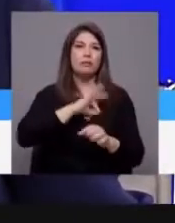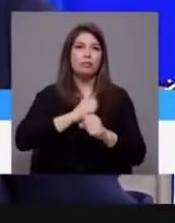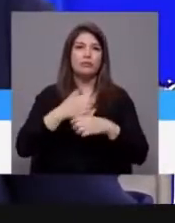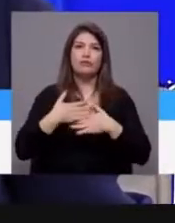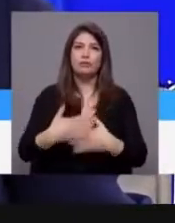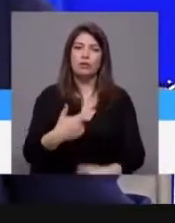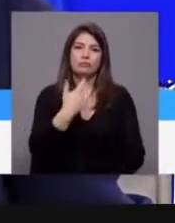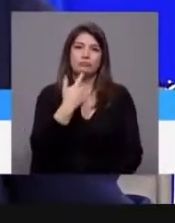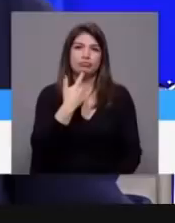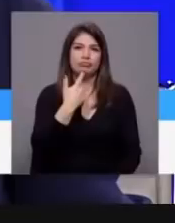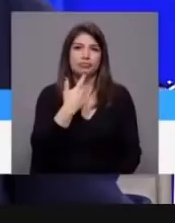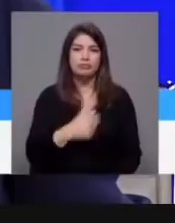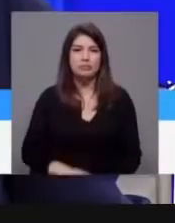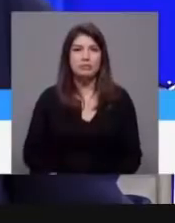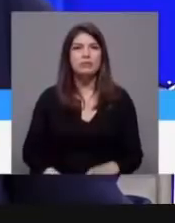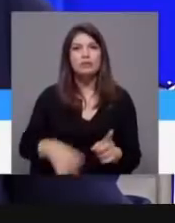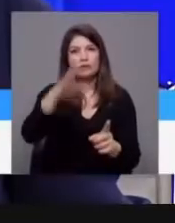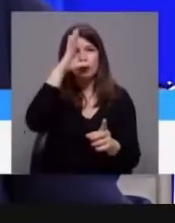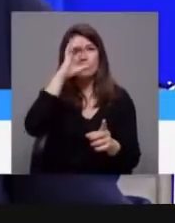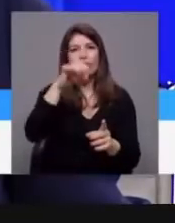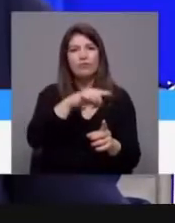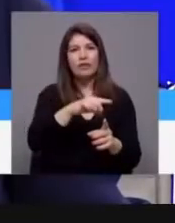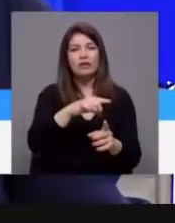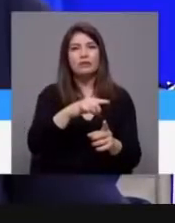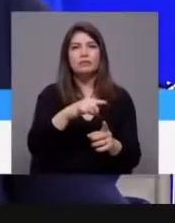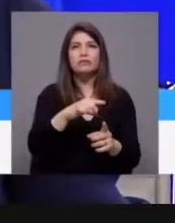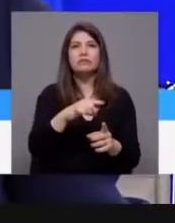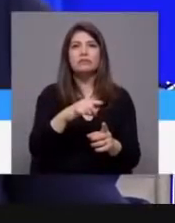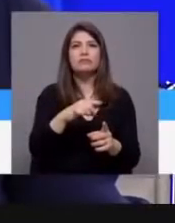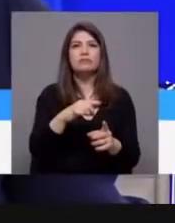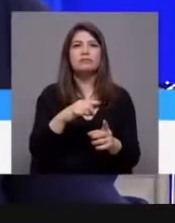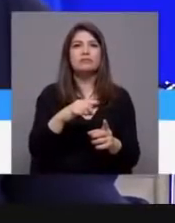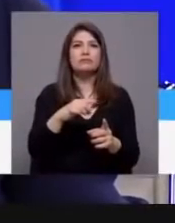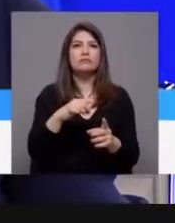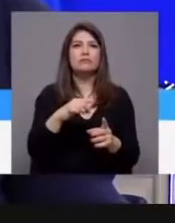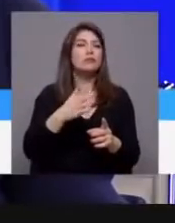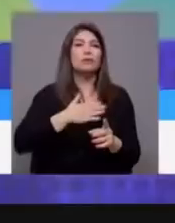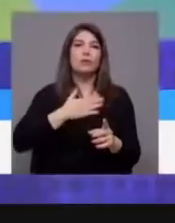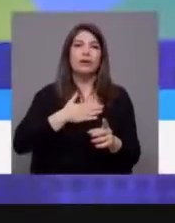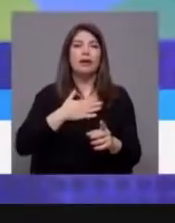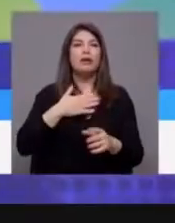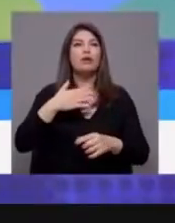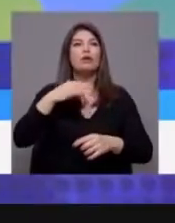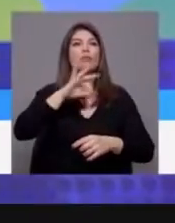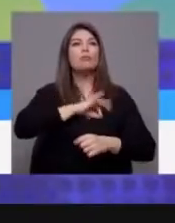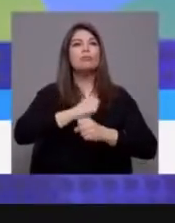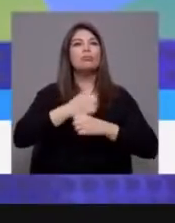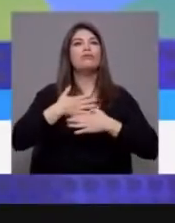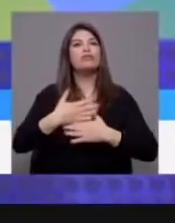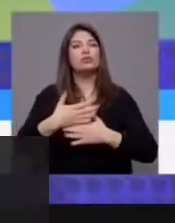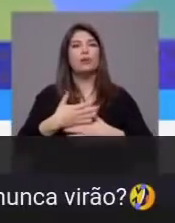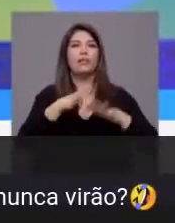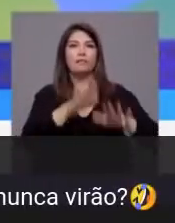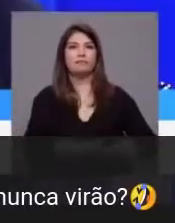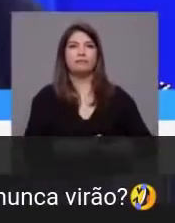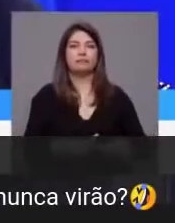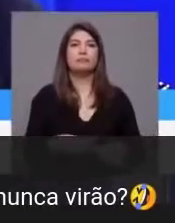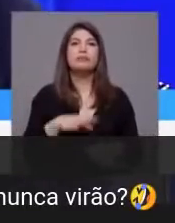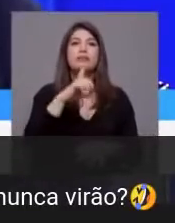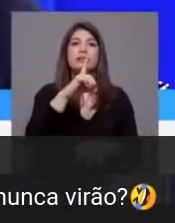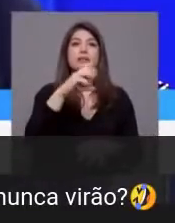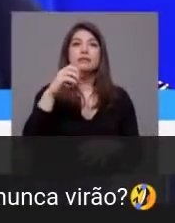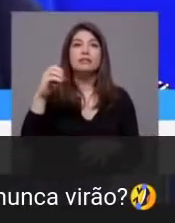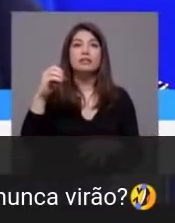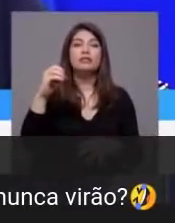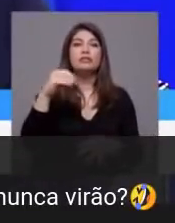O Governo recusou fazer qualquer coisa, qualquer coisa, que fixasse profissionais. E nós não conseguimos contratar os 600 médicos de